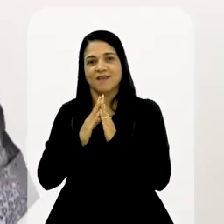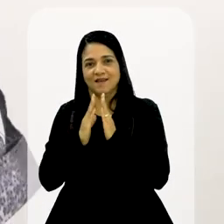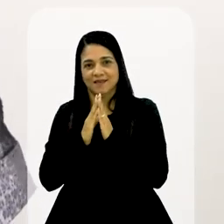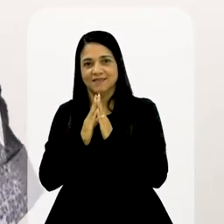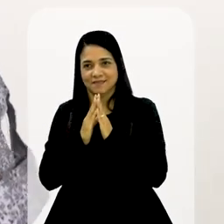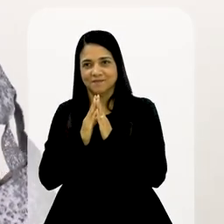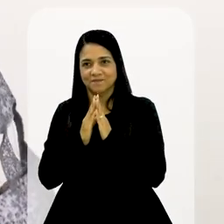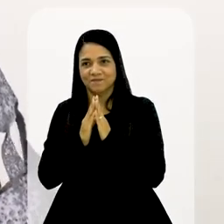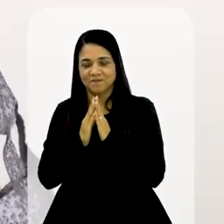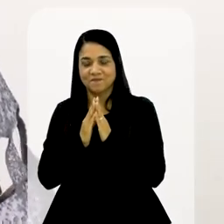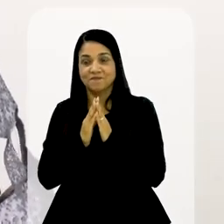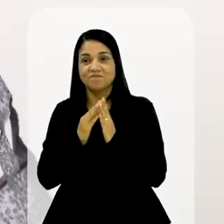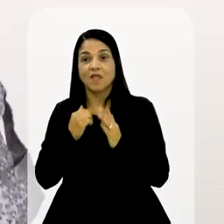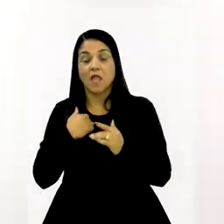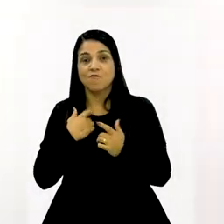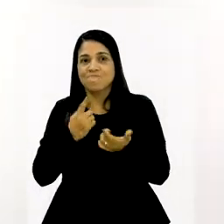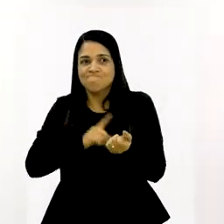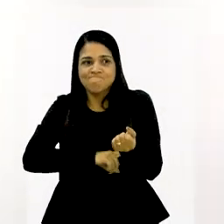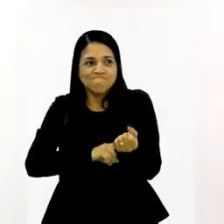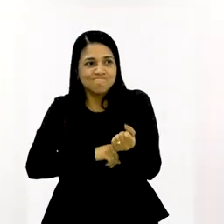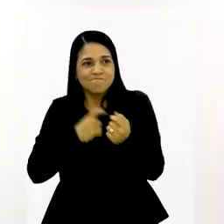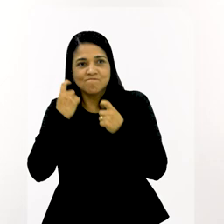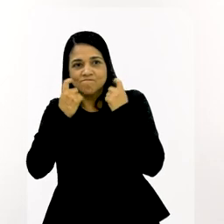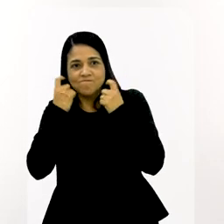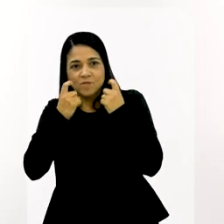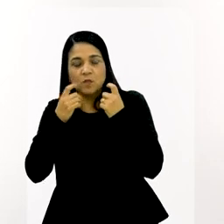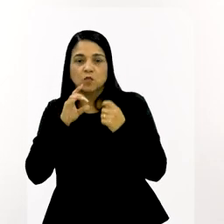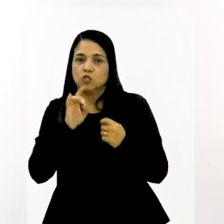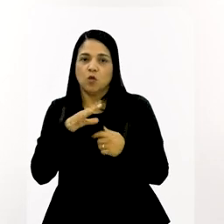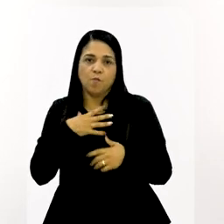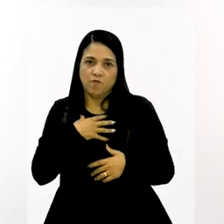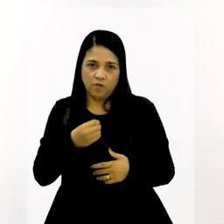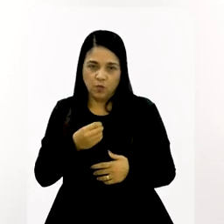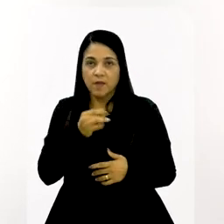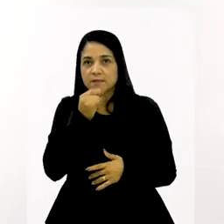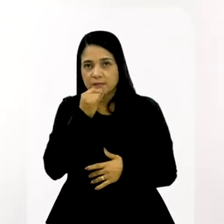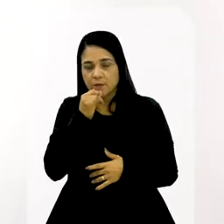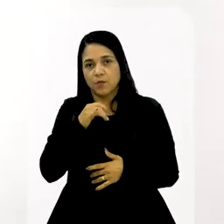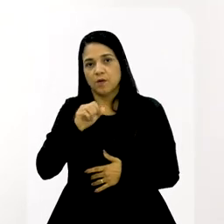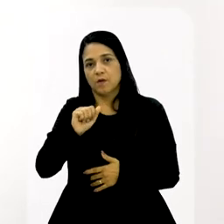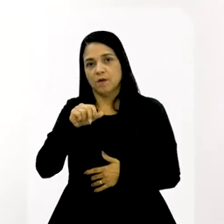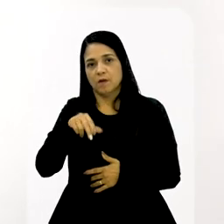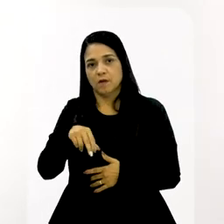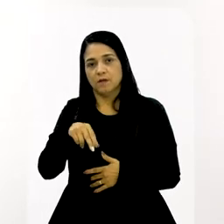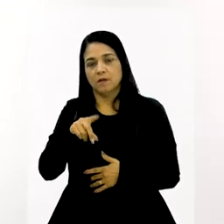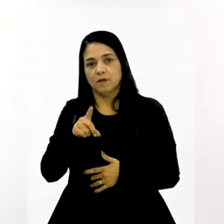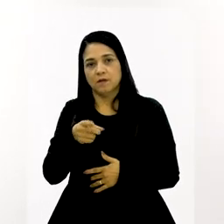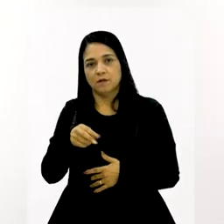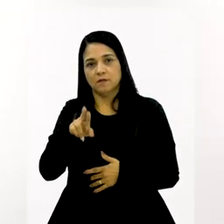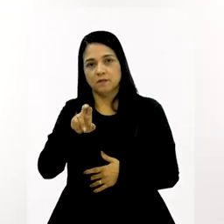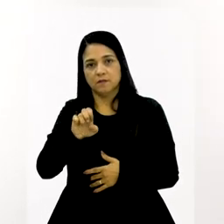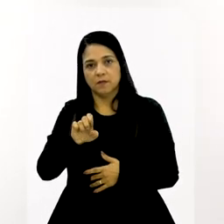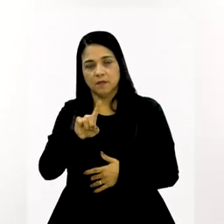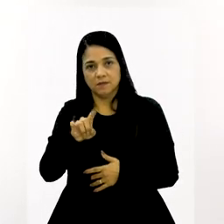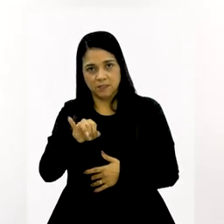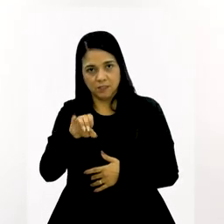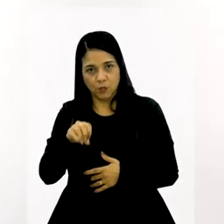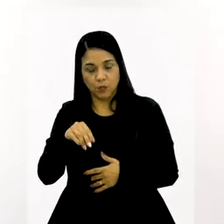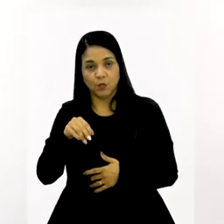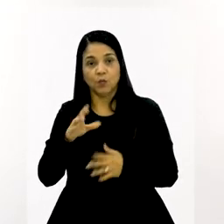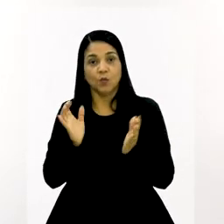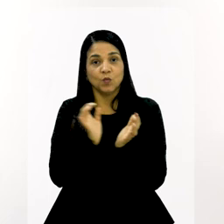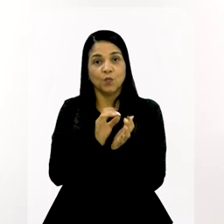Aí eu durmo, de verdade. Mas eu vou te falar uma coisa. A minha neura é tão grande que não é só com meus filhos. Vou dar um exemplo.